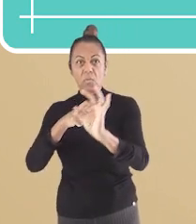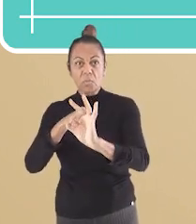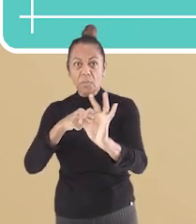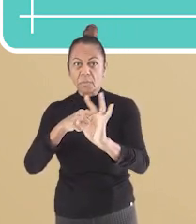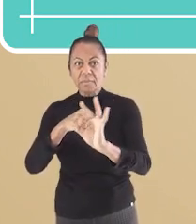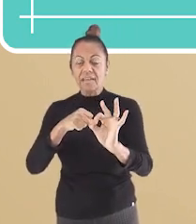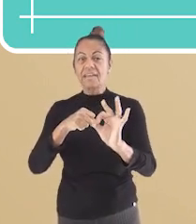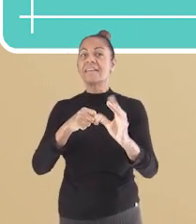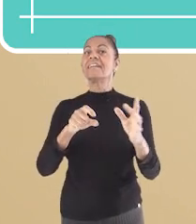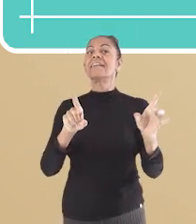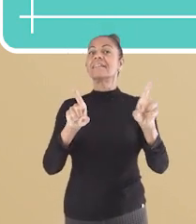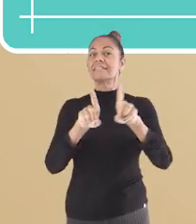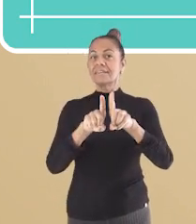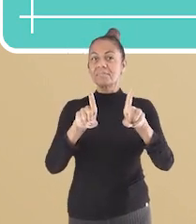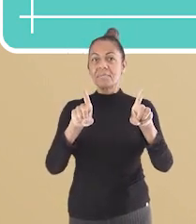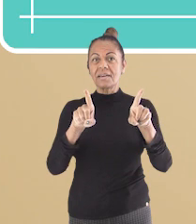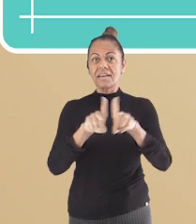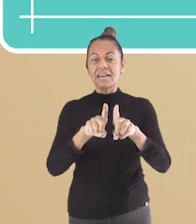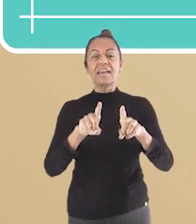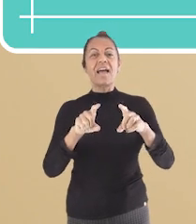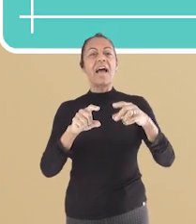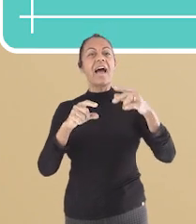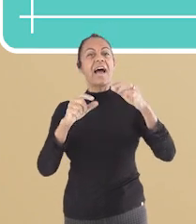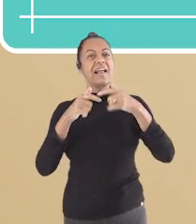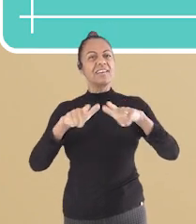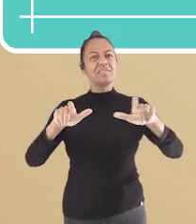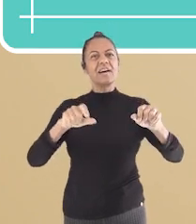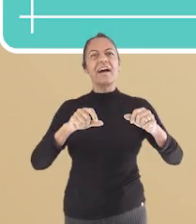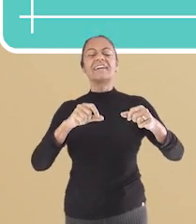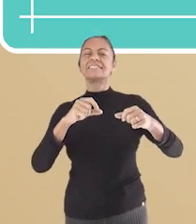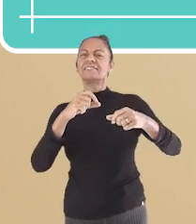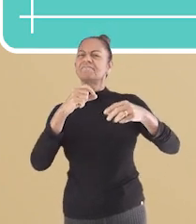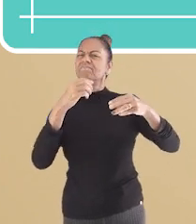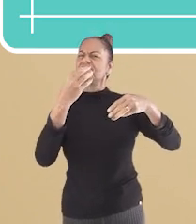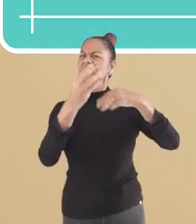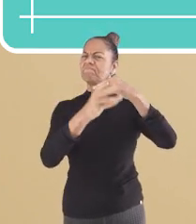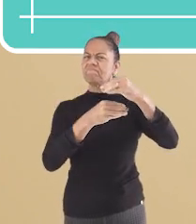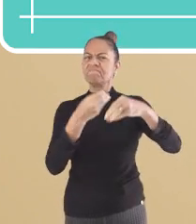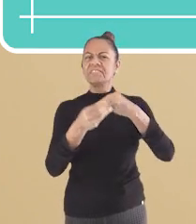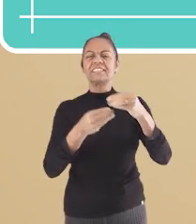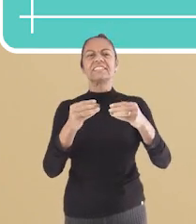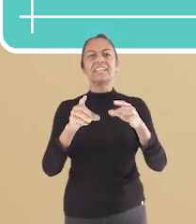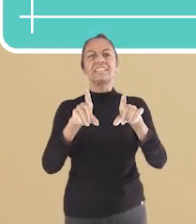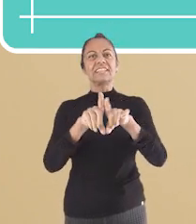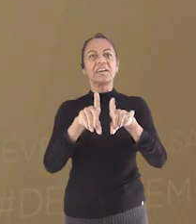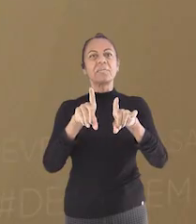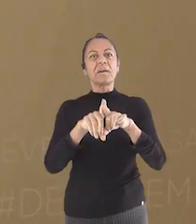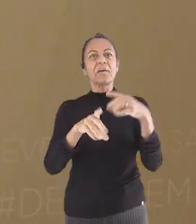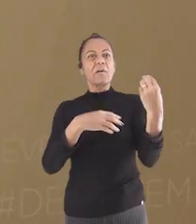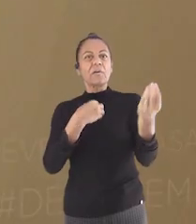vem a ser um verbo no imperativo. Informações dadas. Vamos à aula!